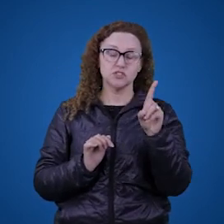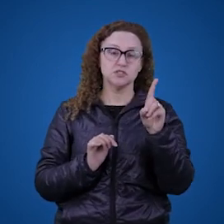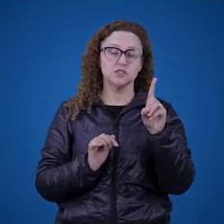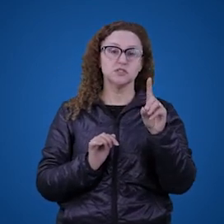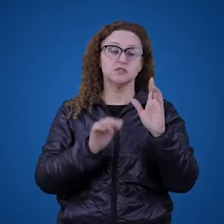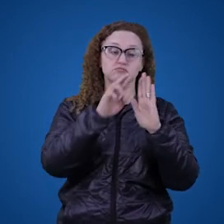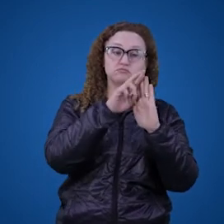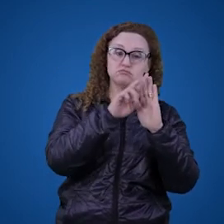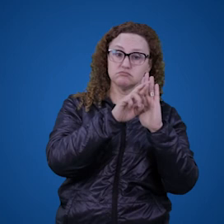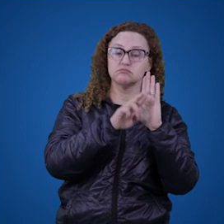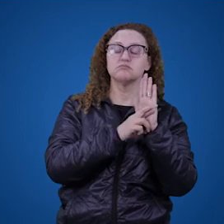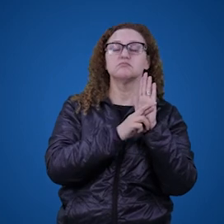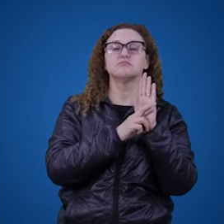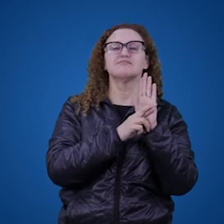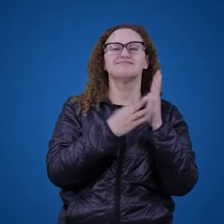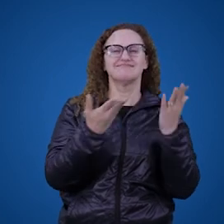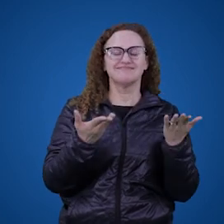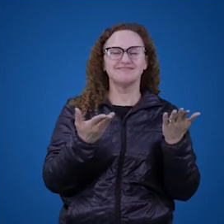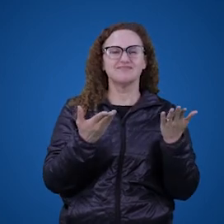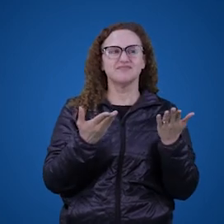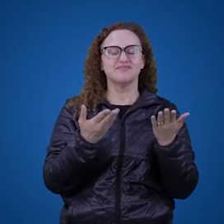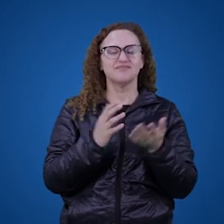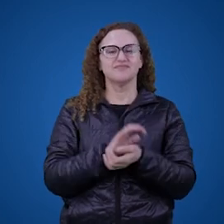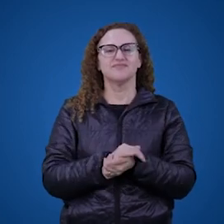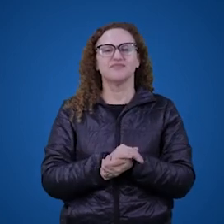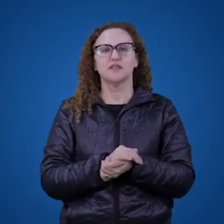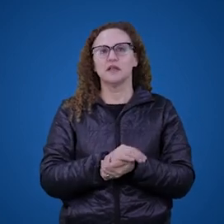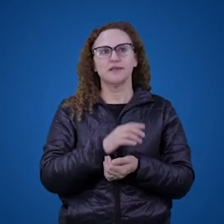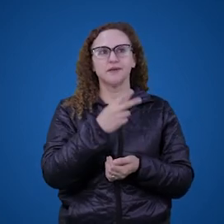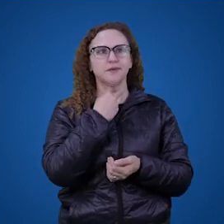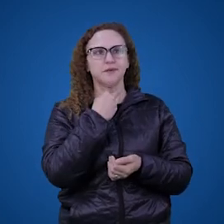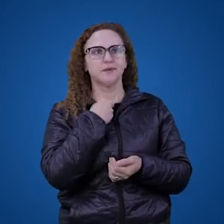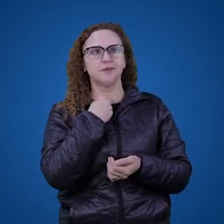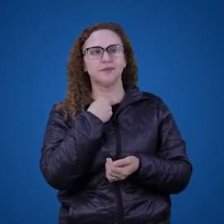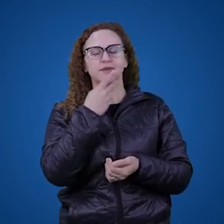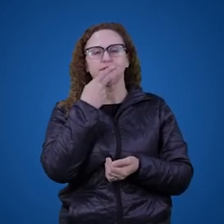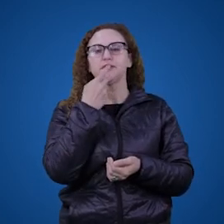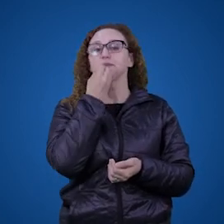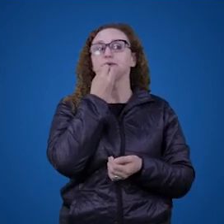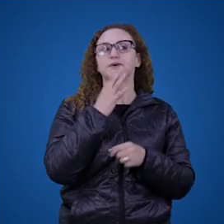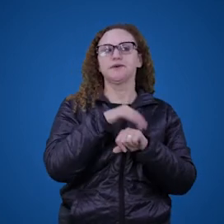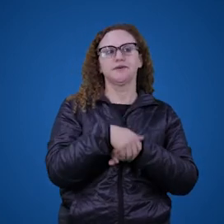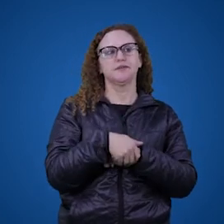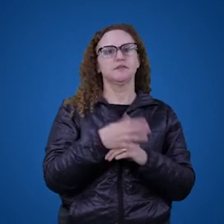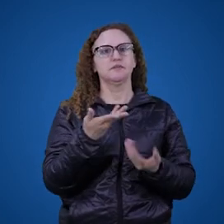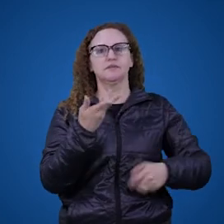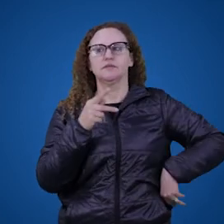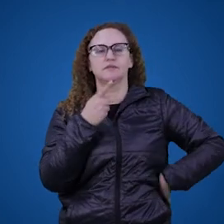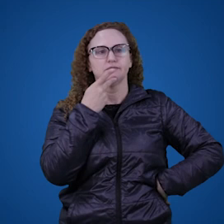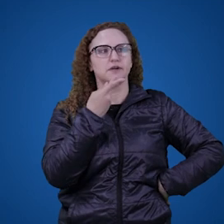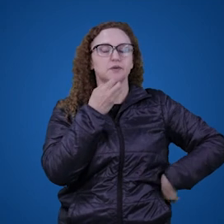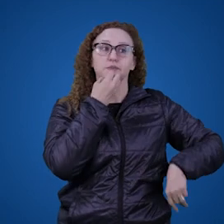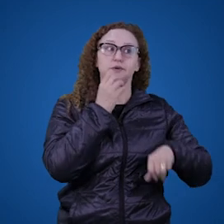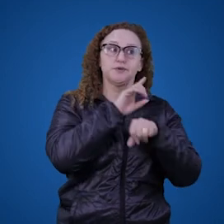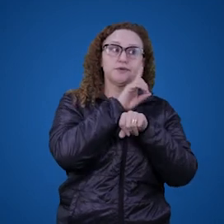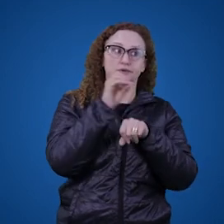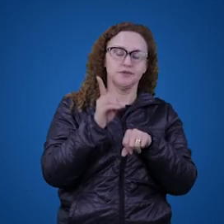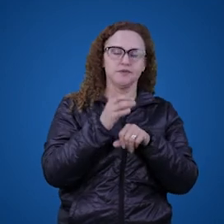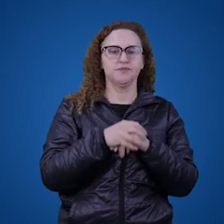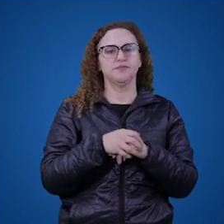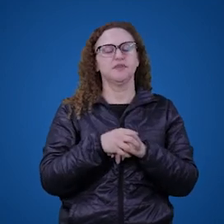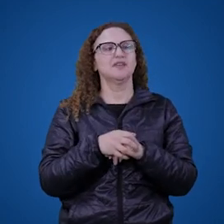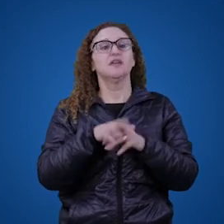corretamente. Não esperamos que o nosso ouvinte nos cumprimente com uma boa noite, por exemplo. Como no caso do xadrez,